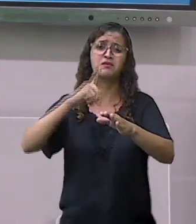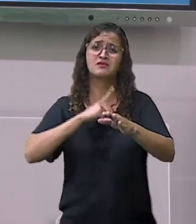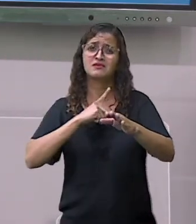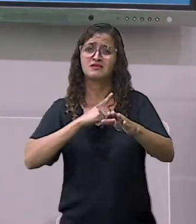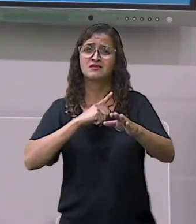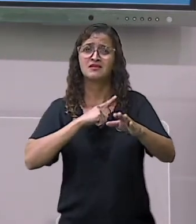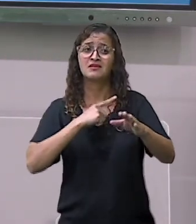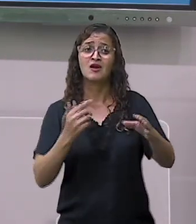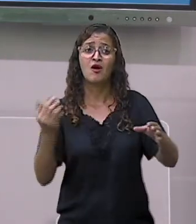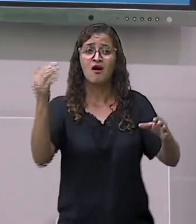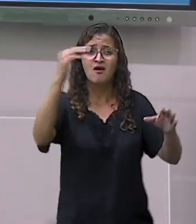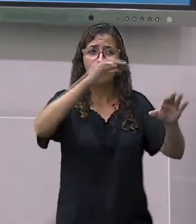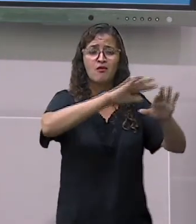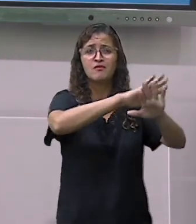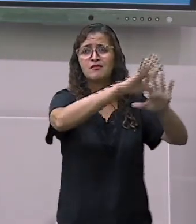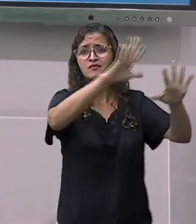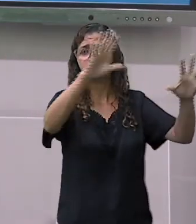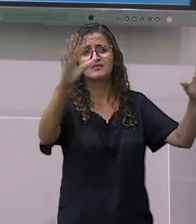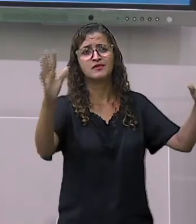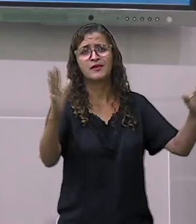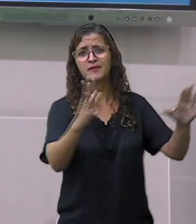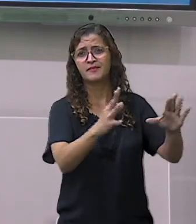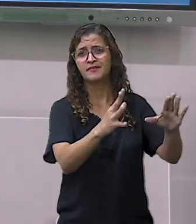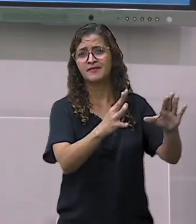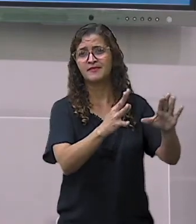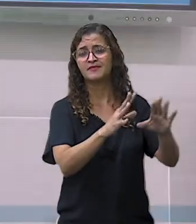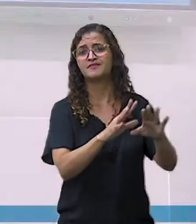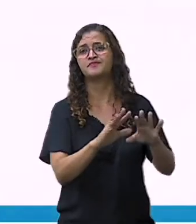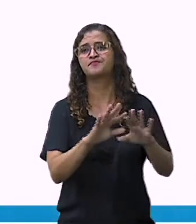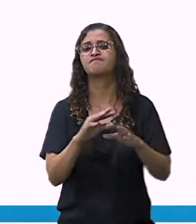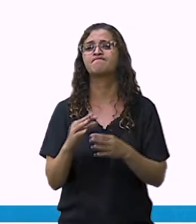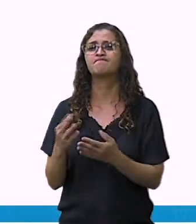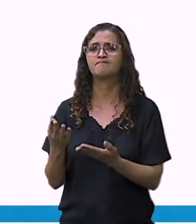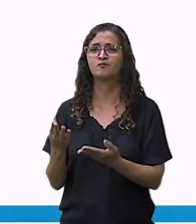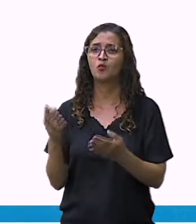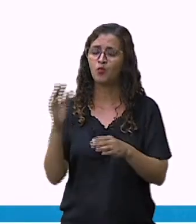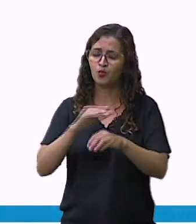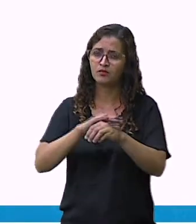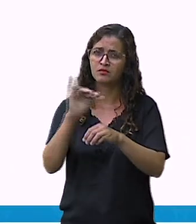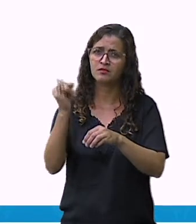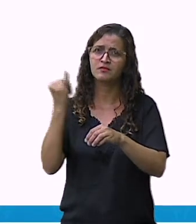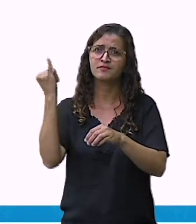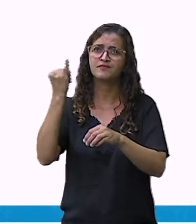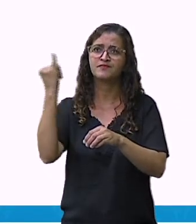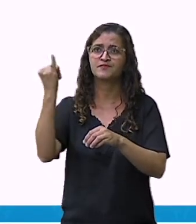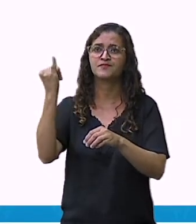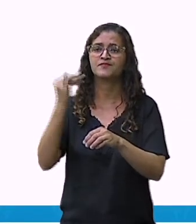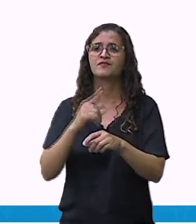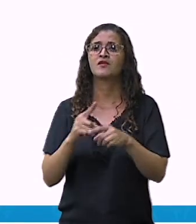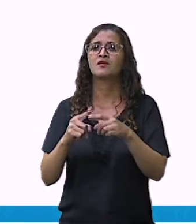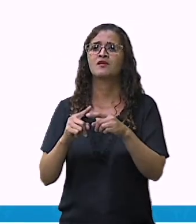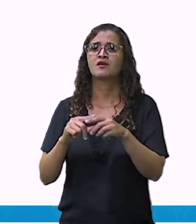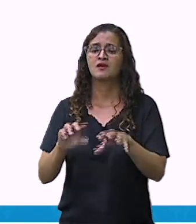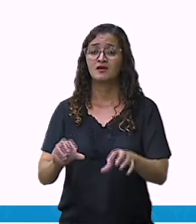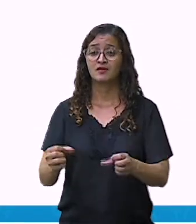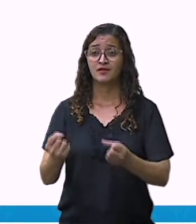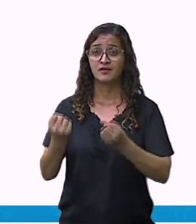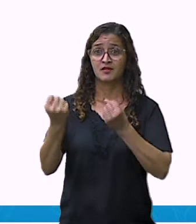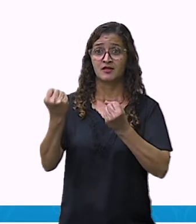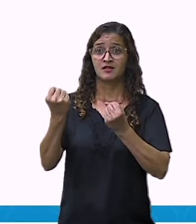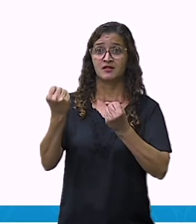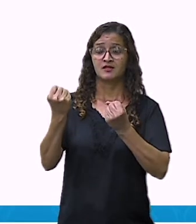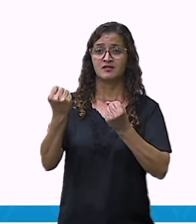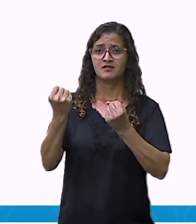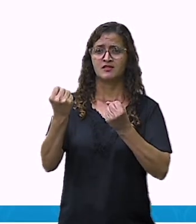muitas delas presentes no ar. Defesa artificial contra as